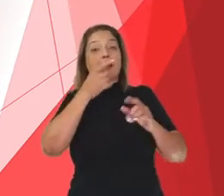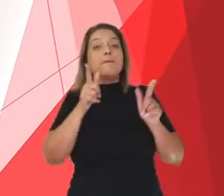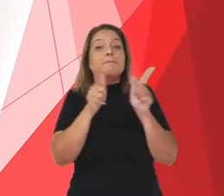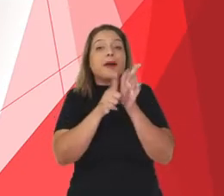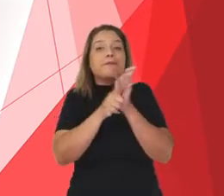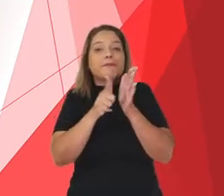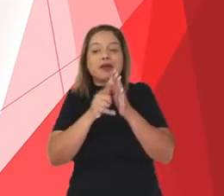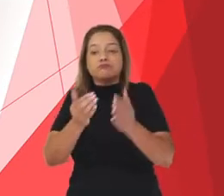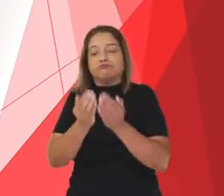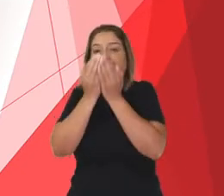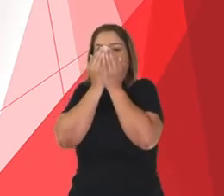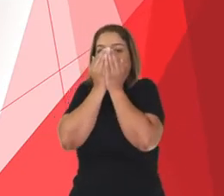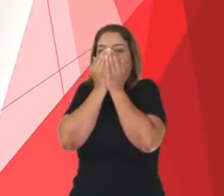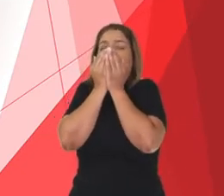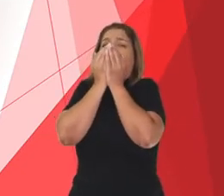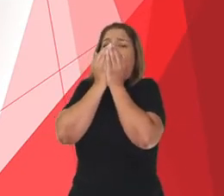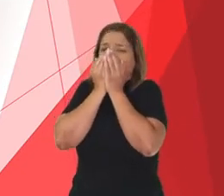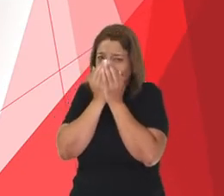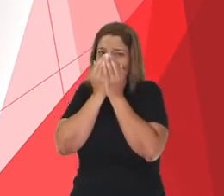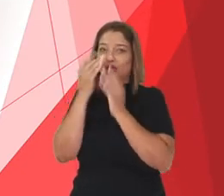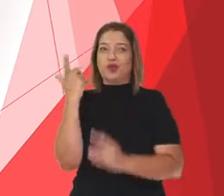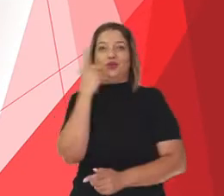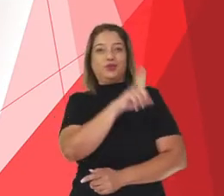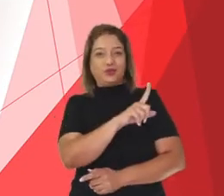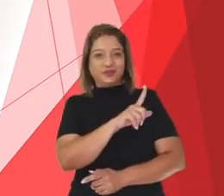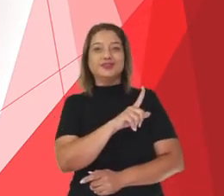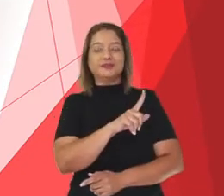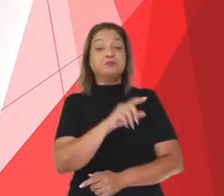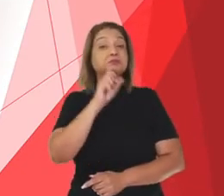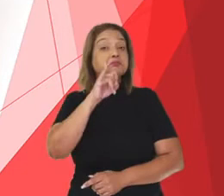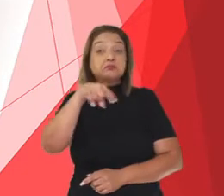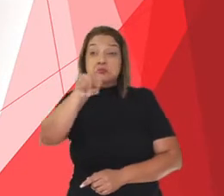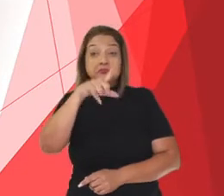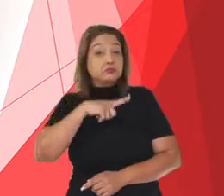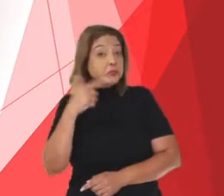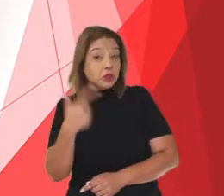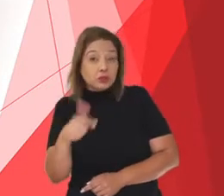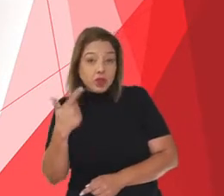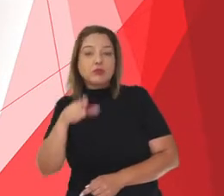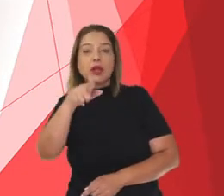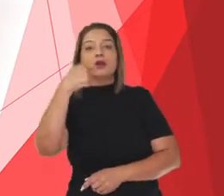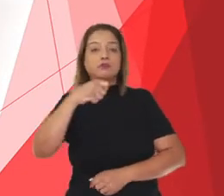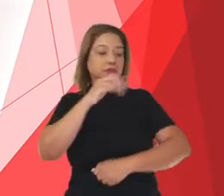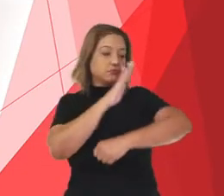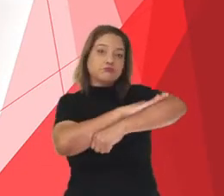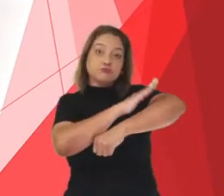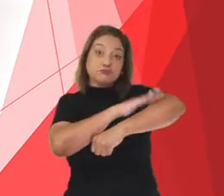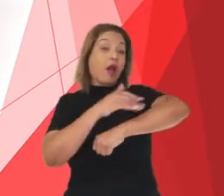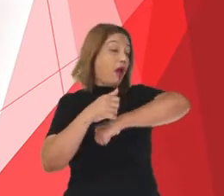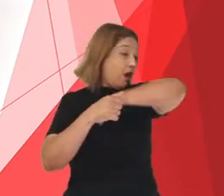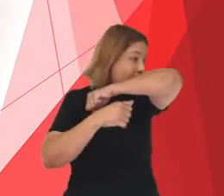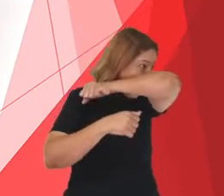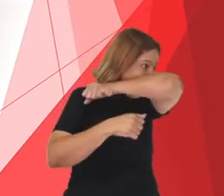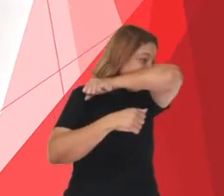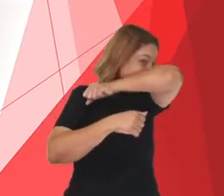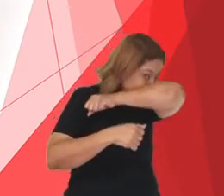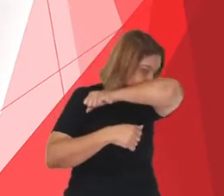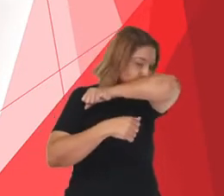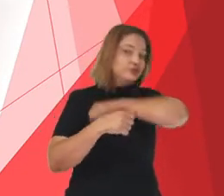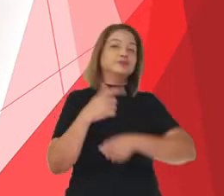lenço de papel. Atchim! Se não tiver, utilize o antebraço.